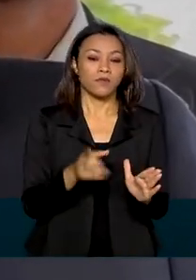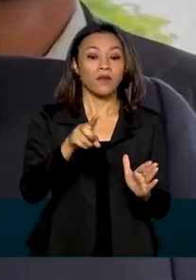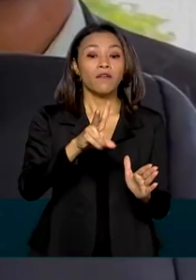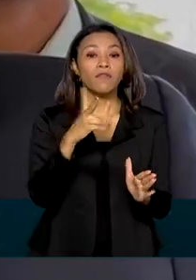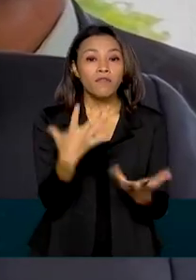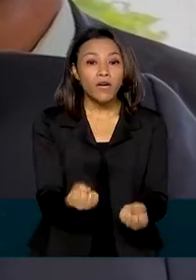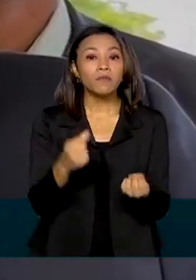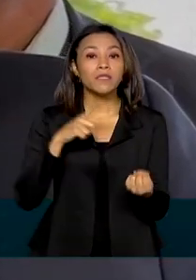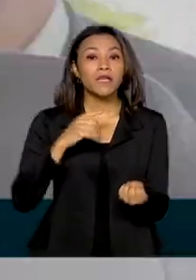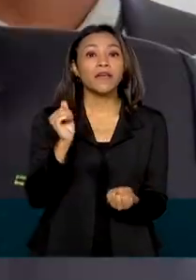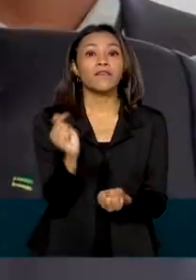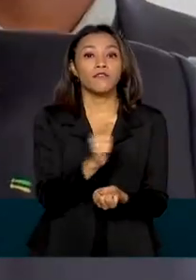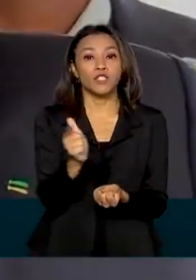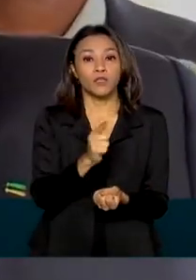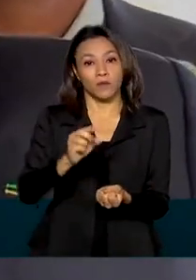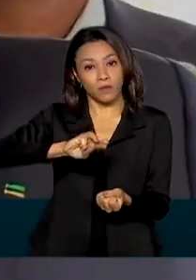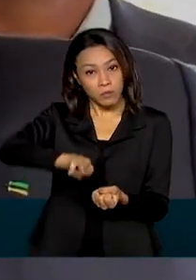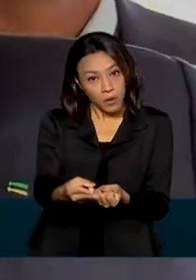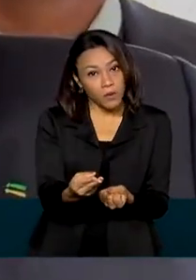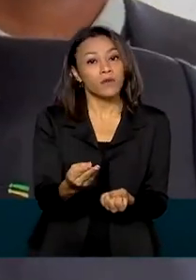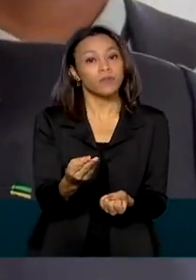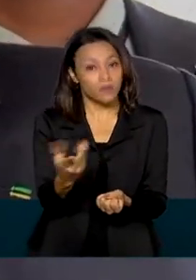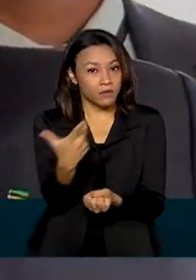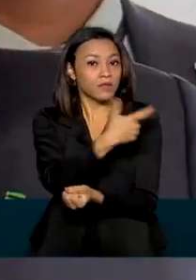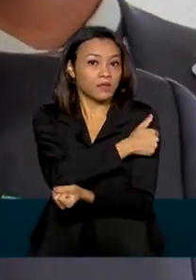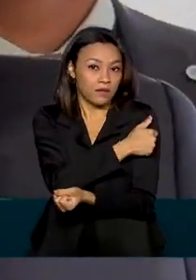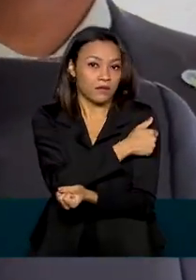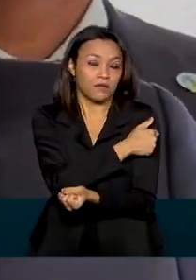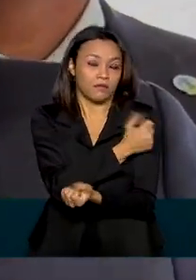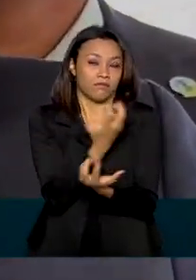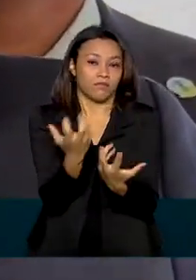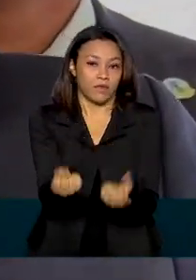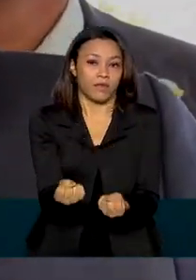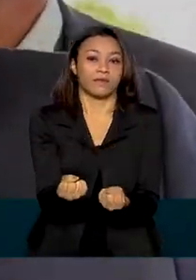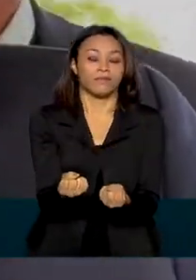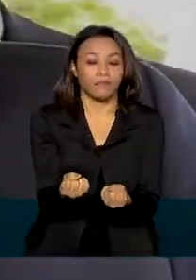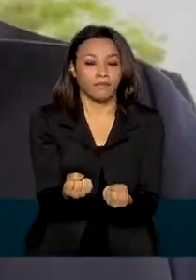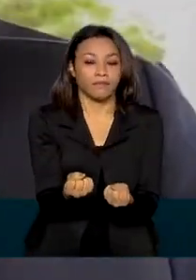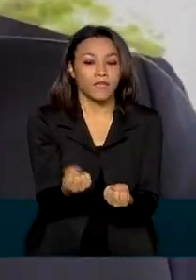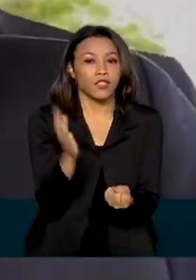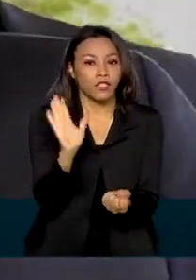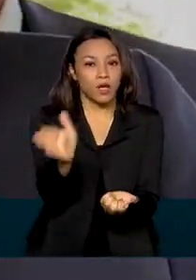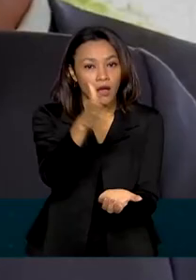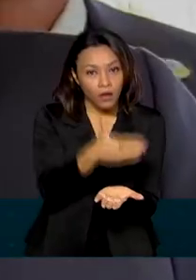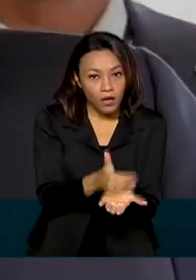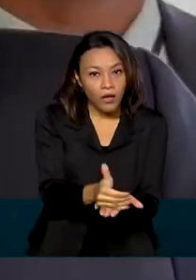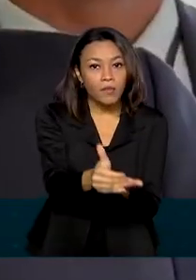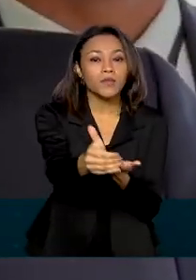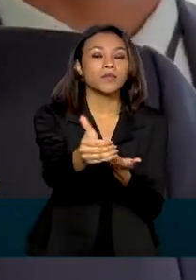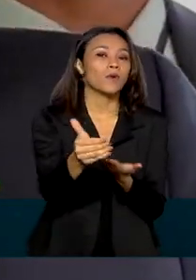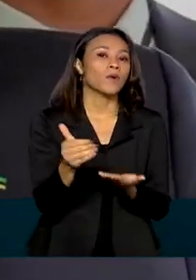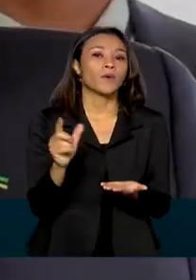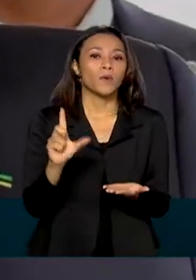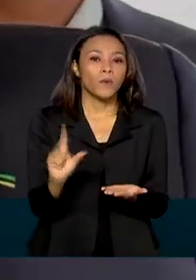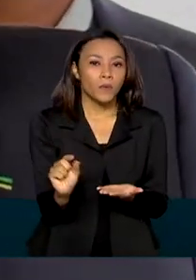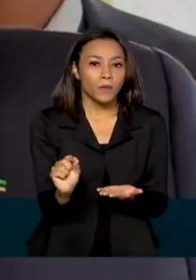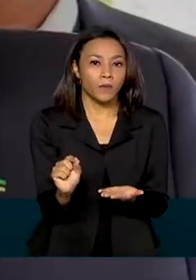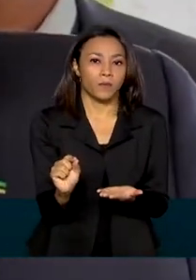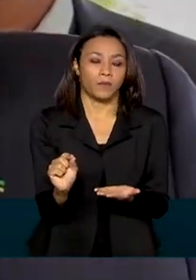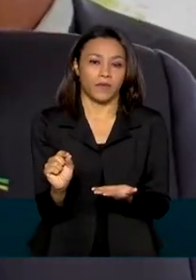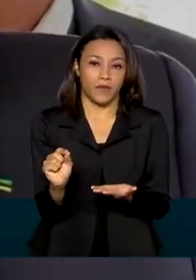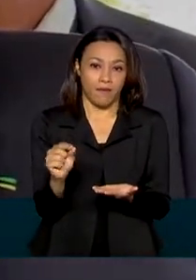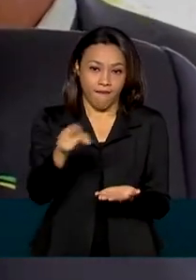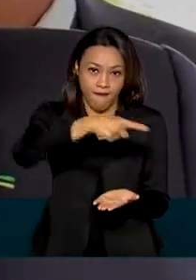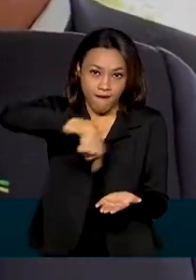22 milhões de vacinas. Então, a ser essas vacinas a